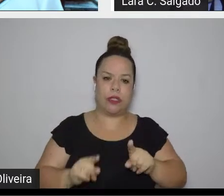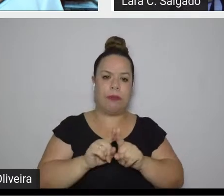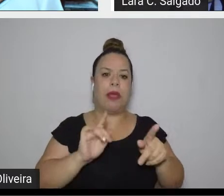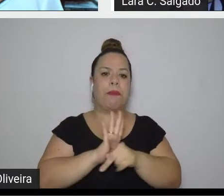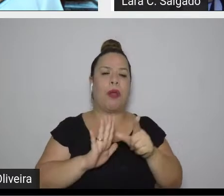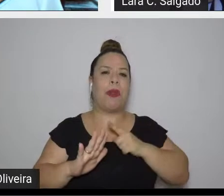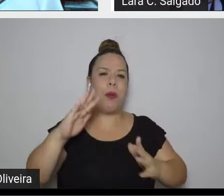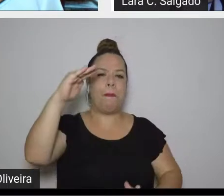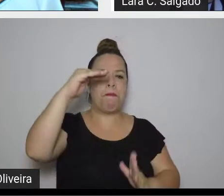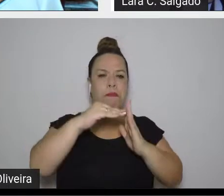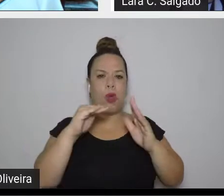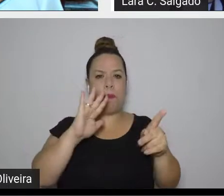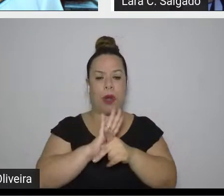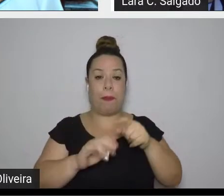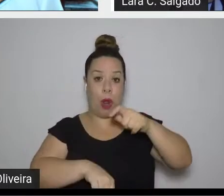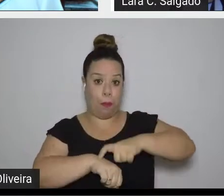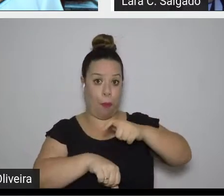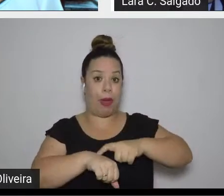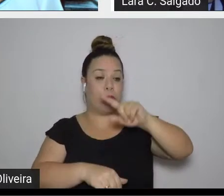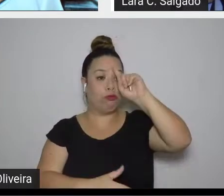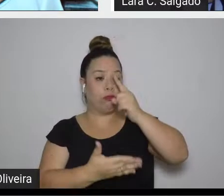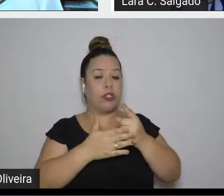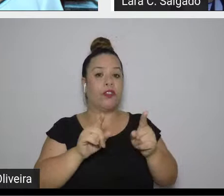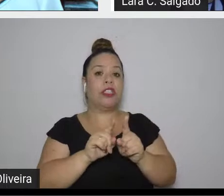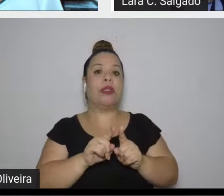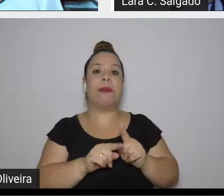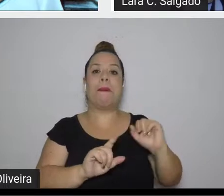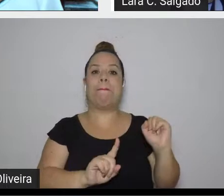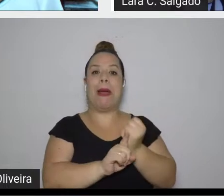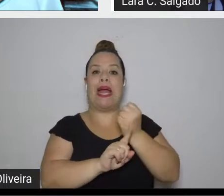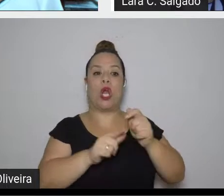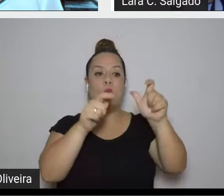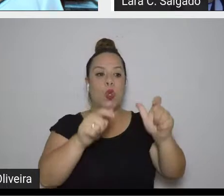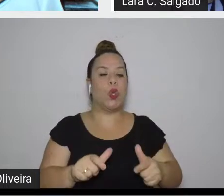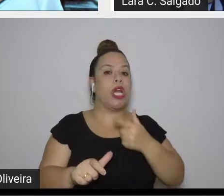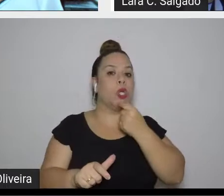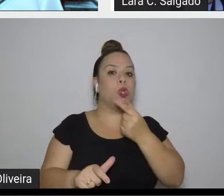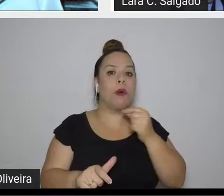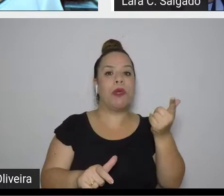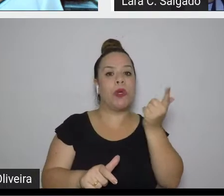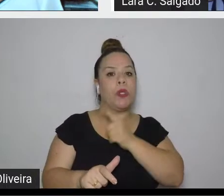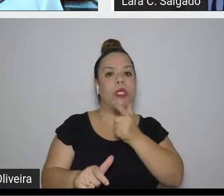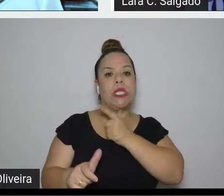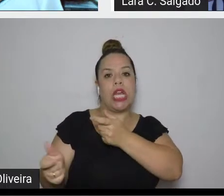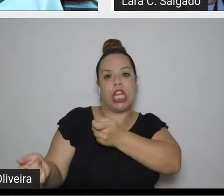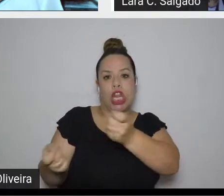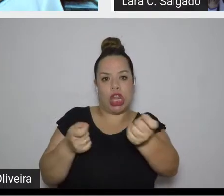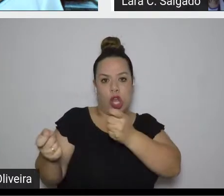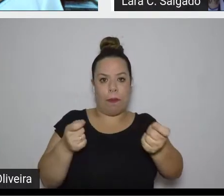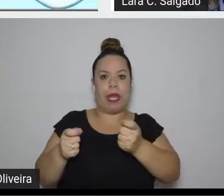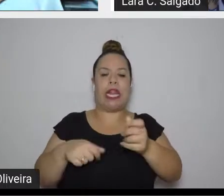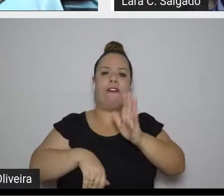decisivo que marca o lugar do homem como o único capaz de dominar e gerir seu destino?